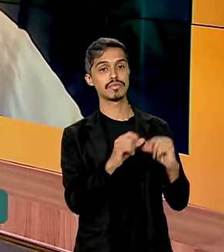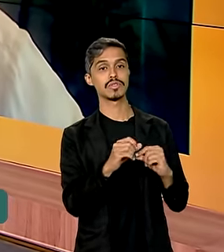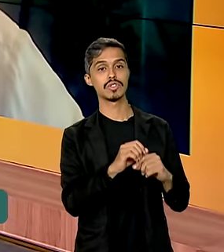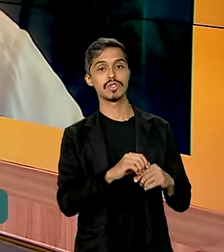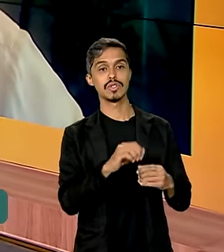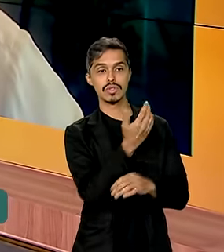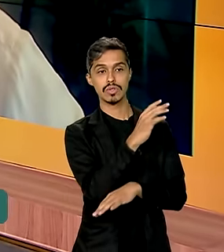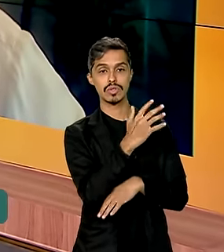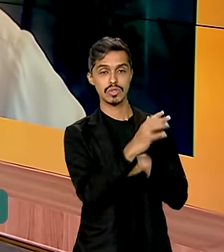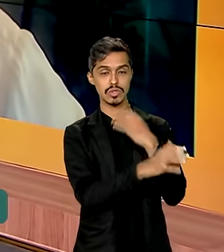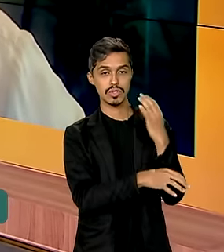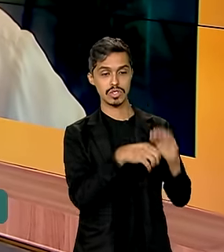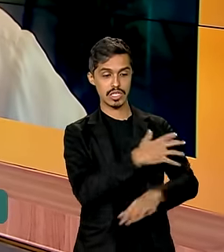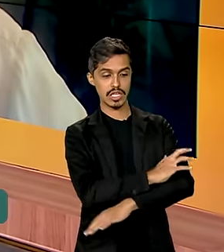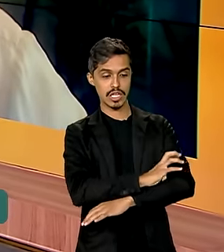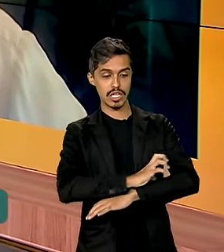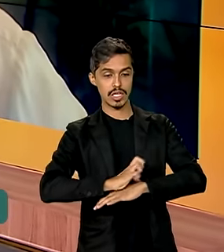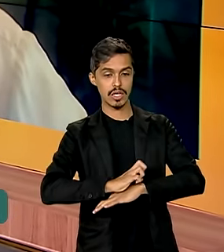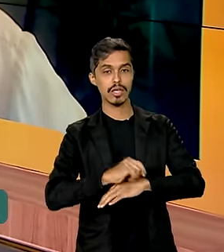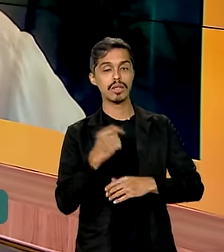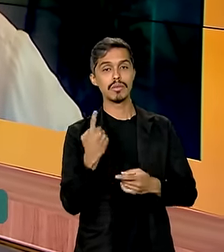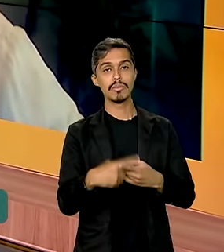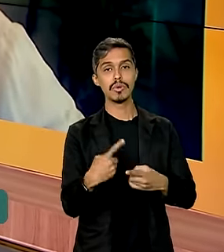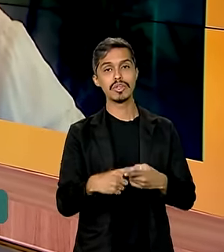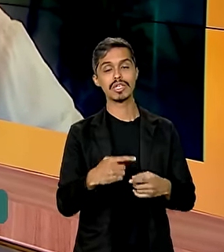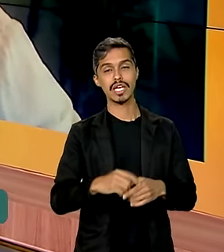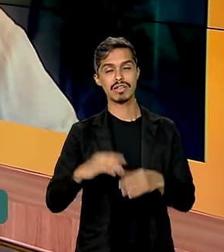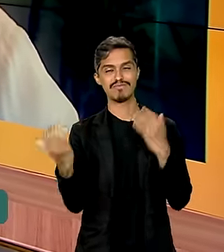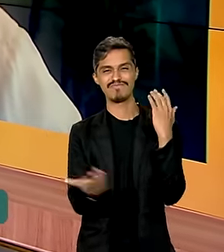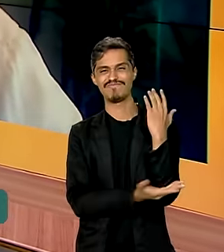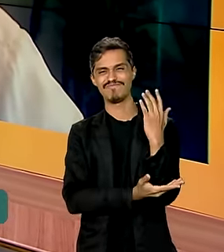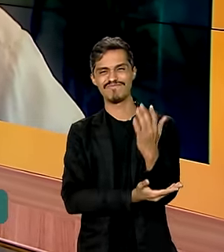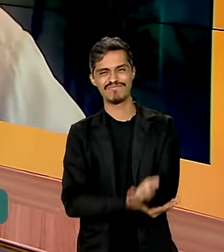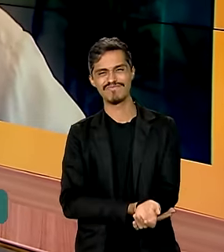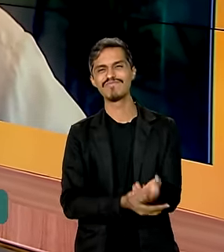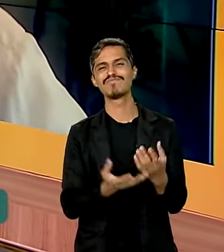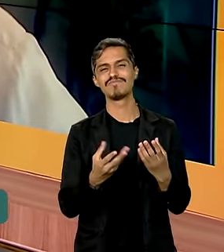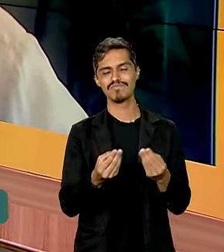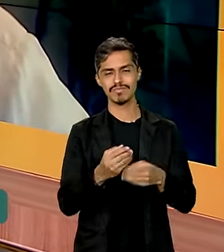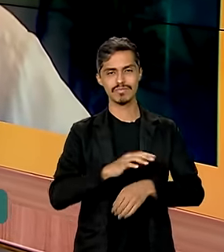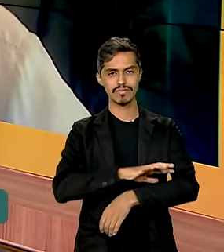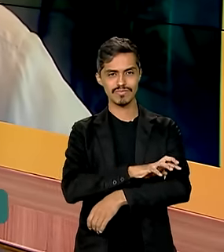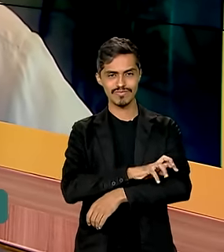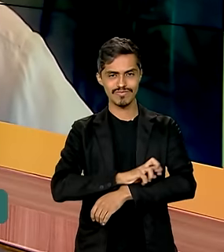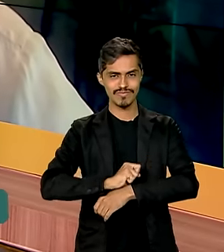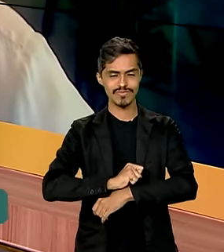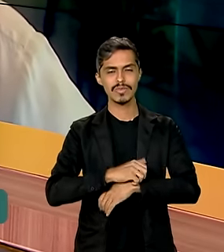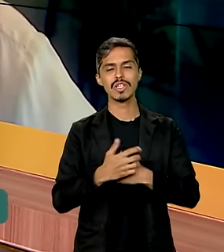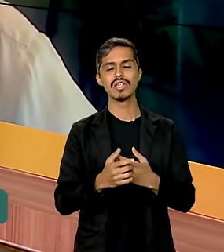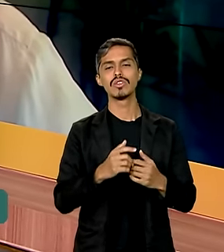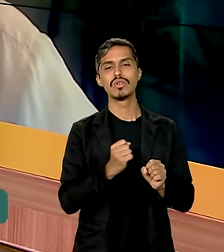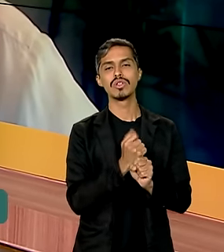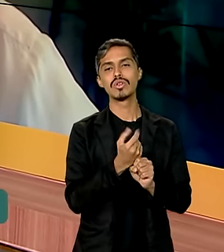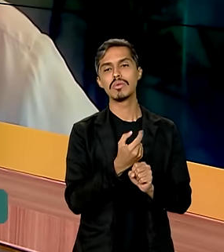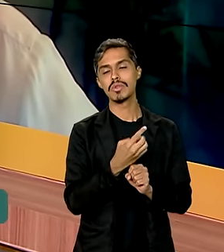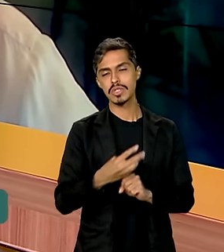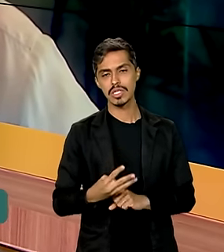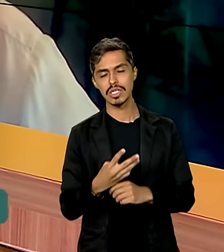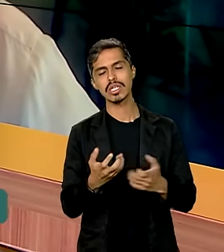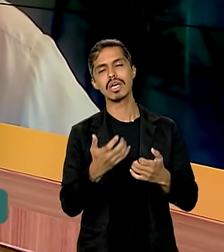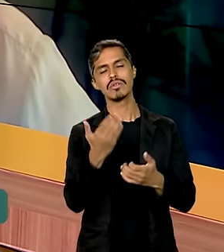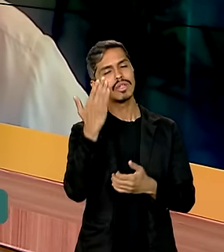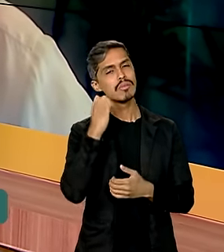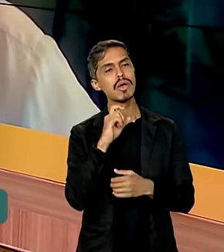Cerrado, onde o desmatamento vinha subindo aí, né, ao longo de 2023. Eu queria saber com o senhor quais são as